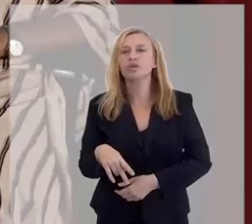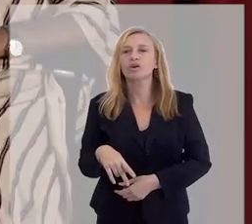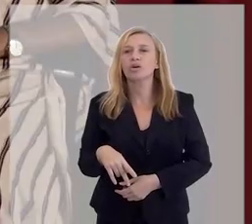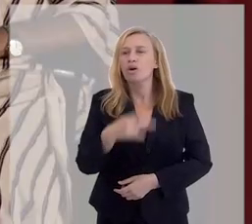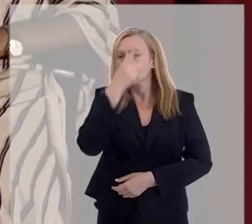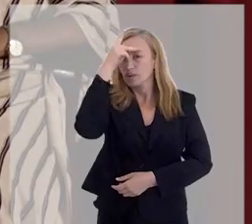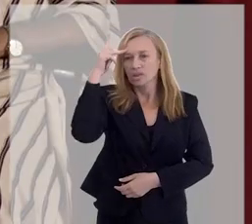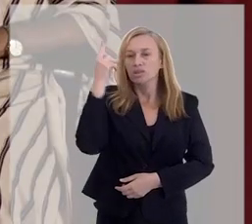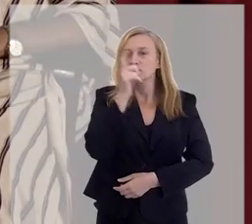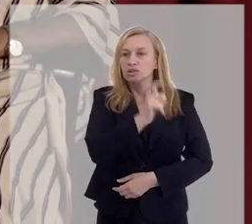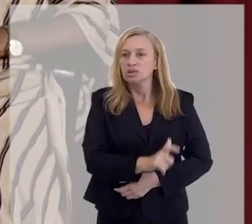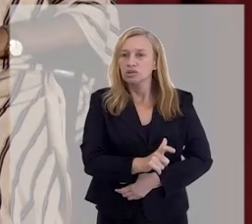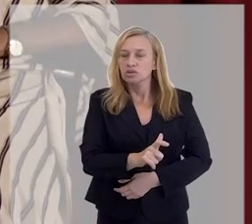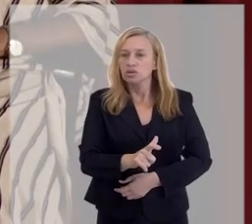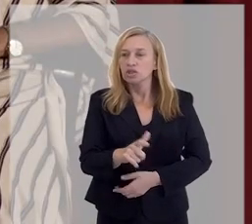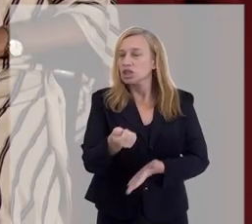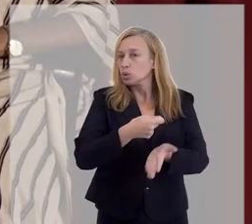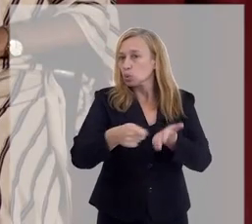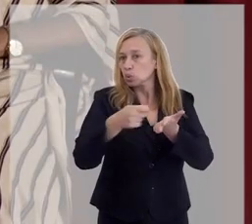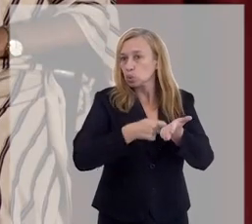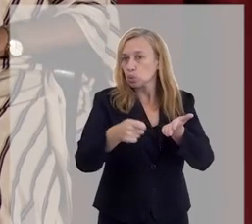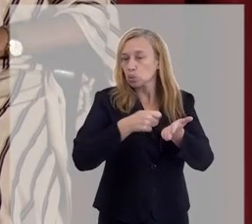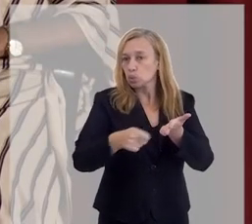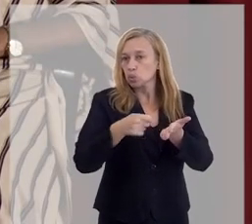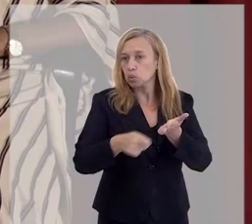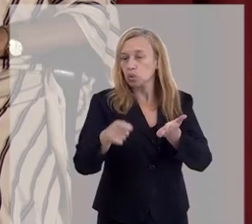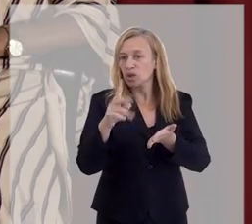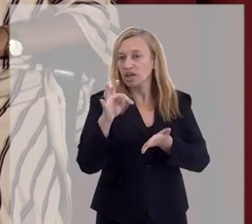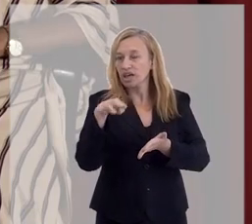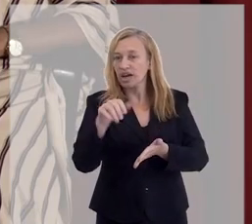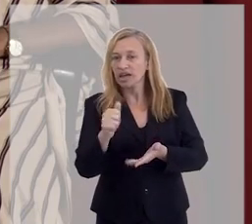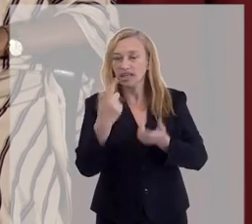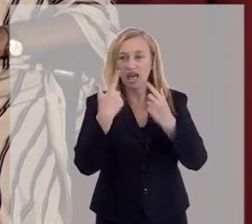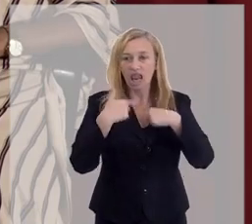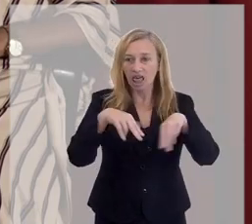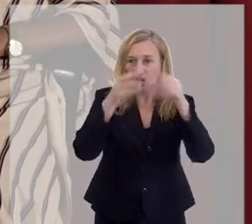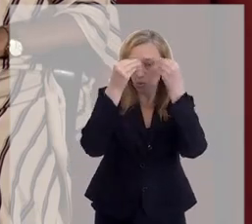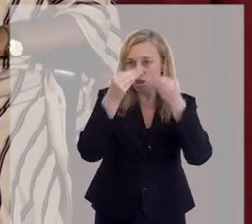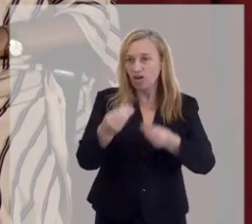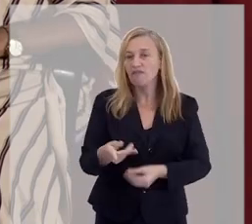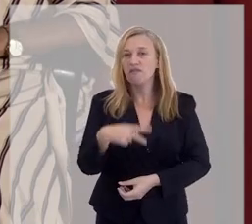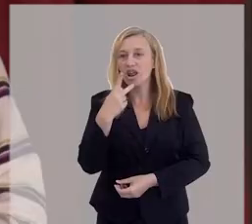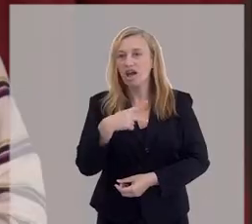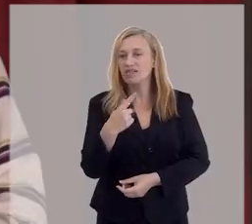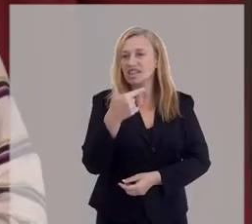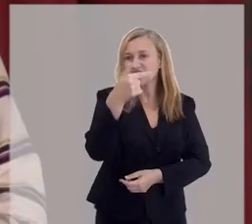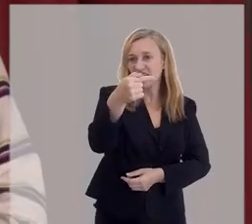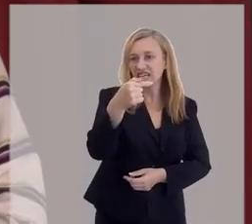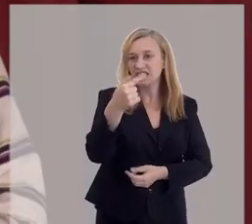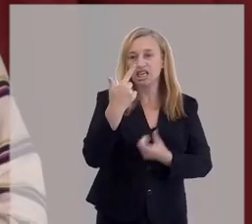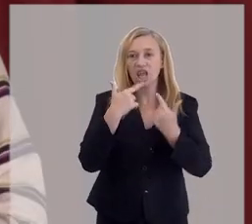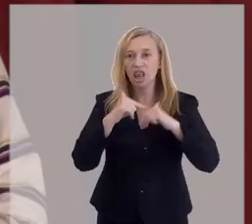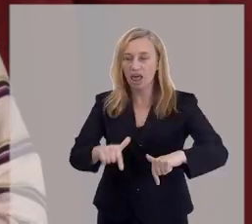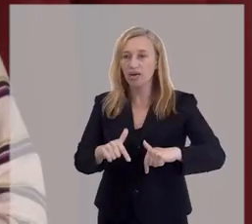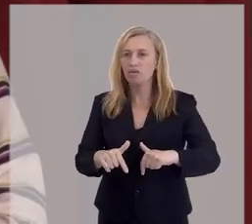uma pessoa que tinha livros escritos sobre gramática, um linguista, falava sete idiomas, ele fica